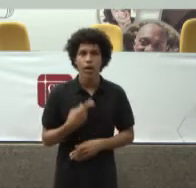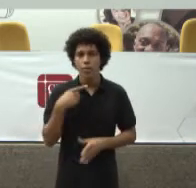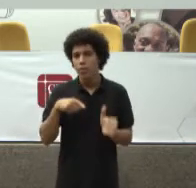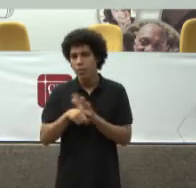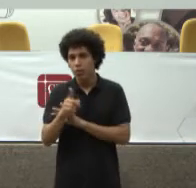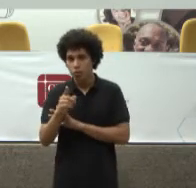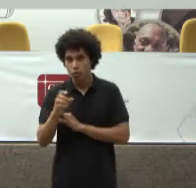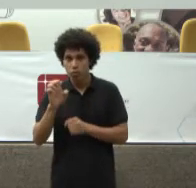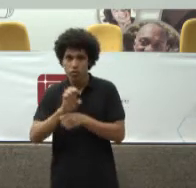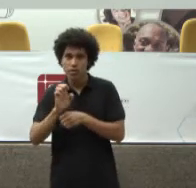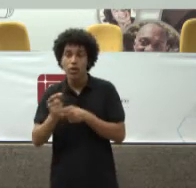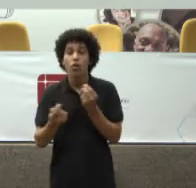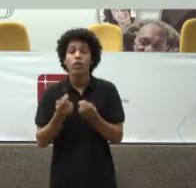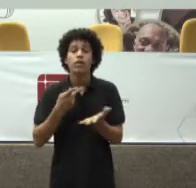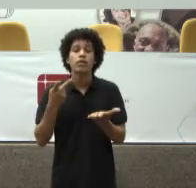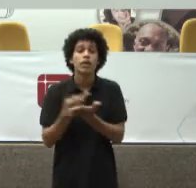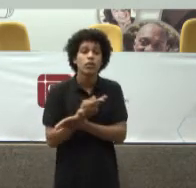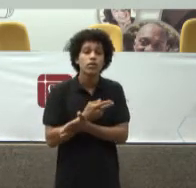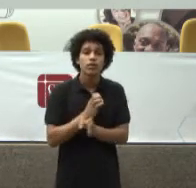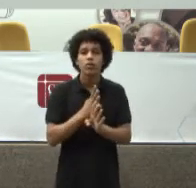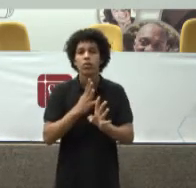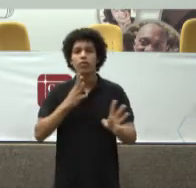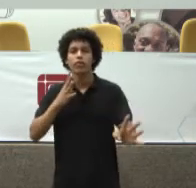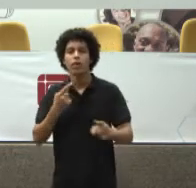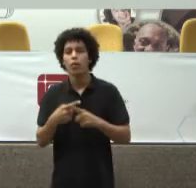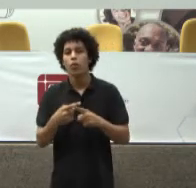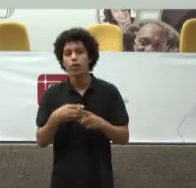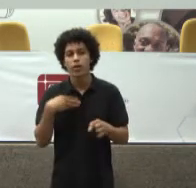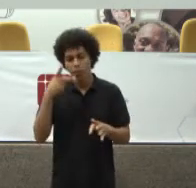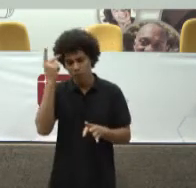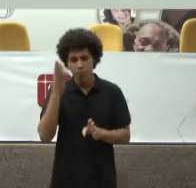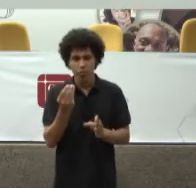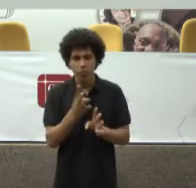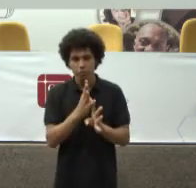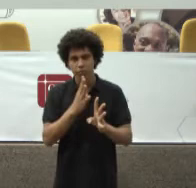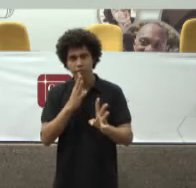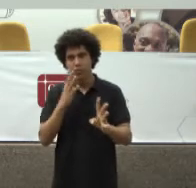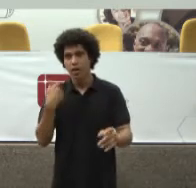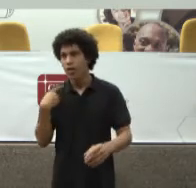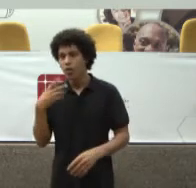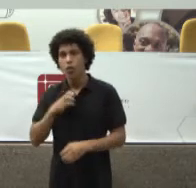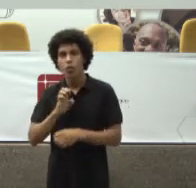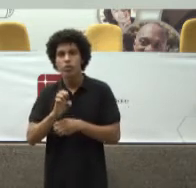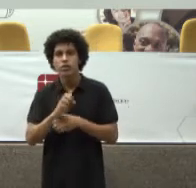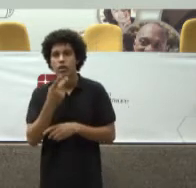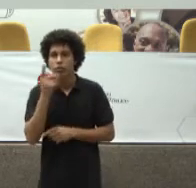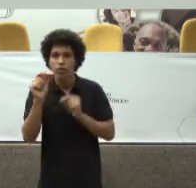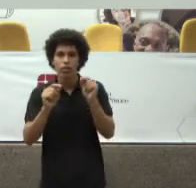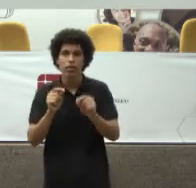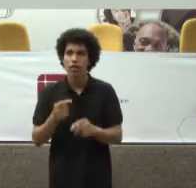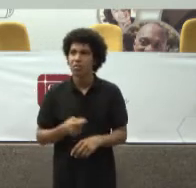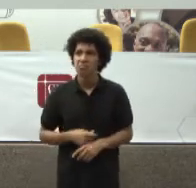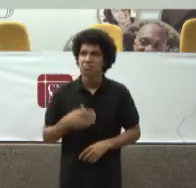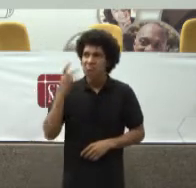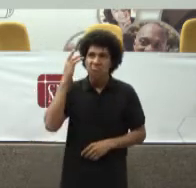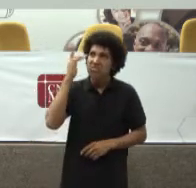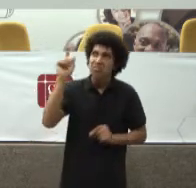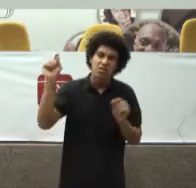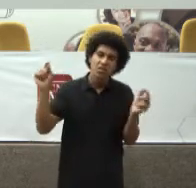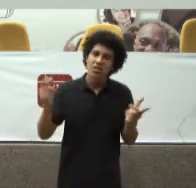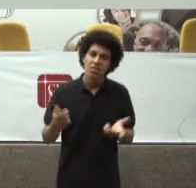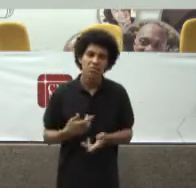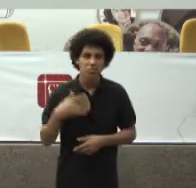O Estado responde Nós não temos Muita noção Do que acontece Com as filas Porque cada Hospital